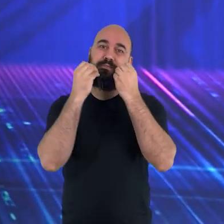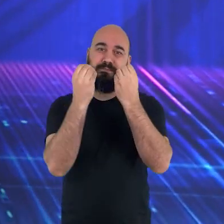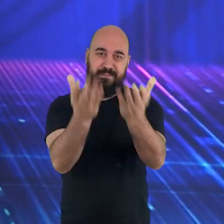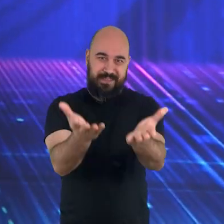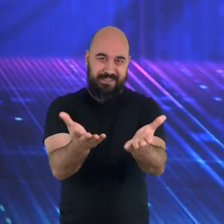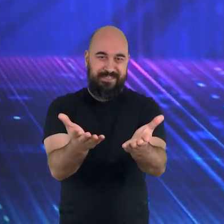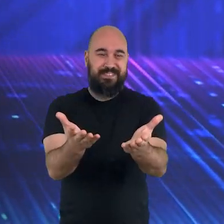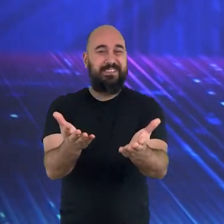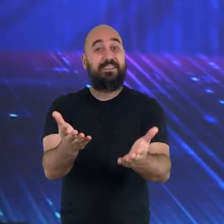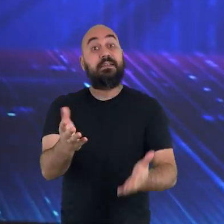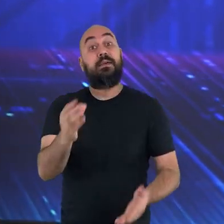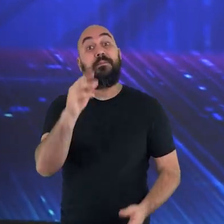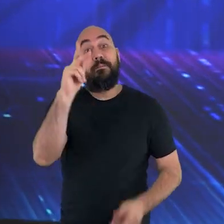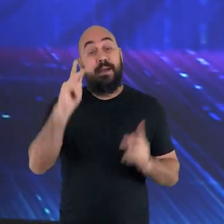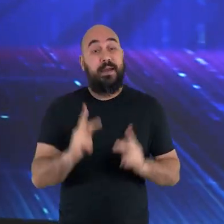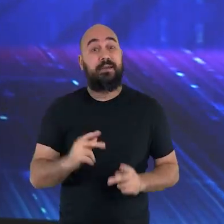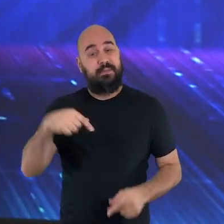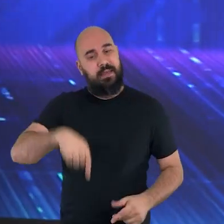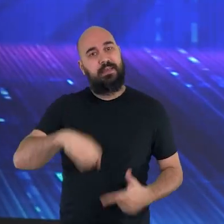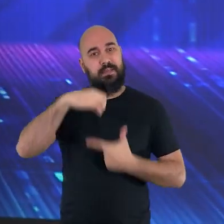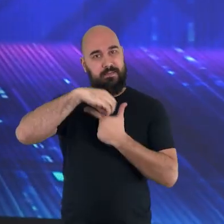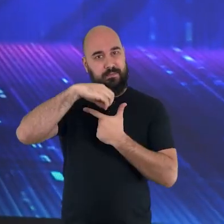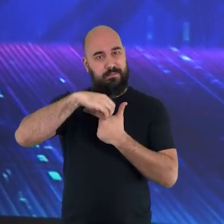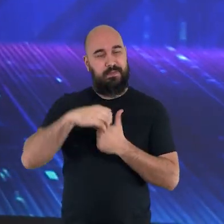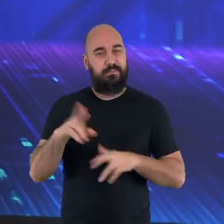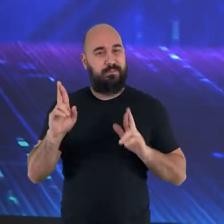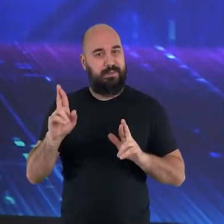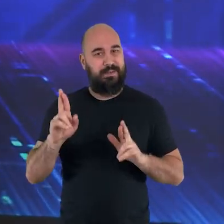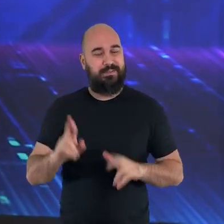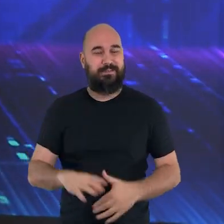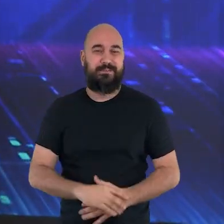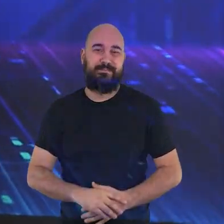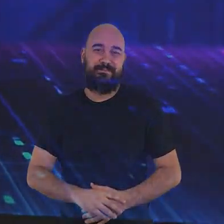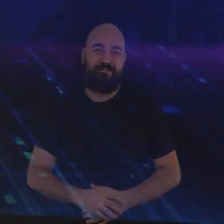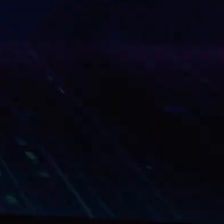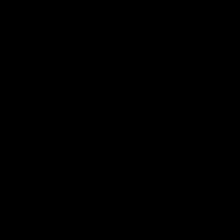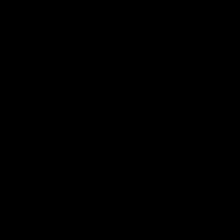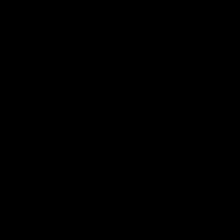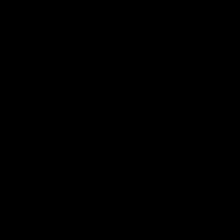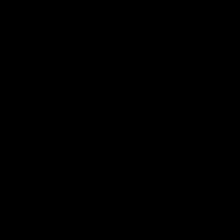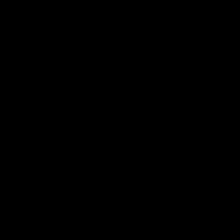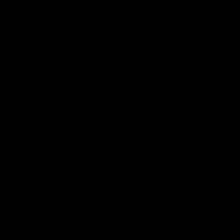Senhor Jesus. A gente se vê na próxima semana aqui na TV Novo Tempo, no Canal da Esperança.